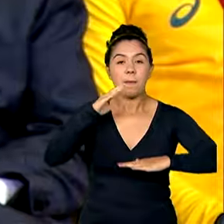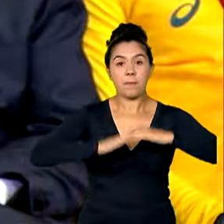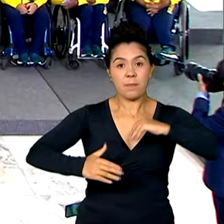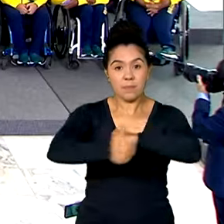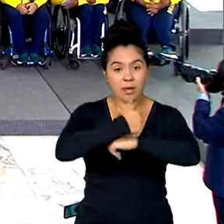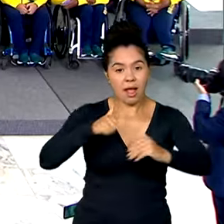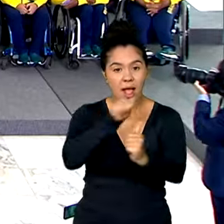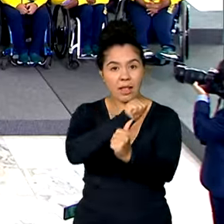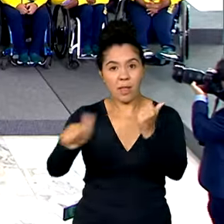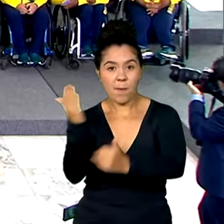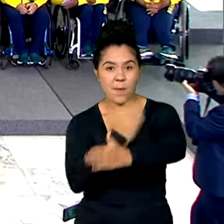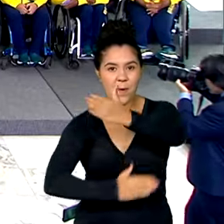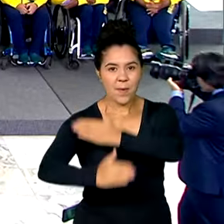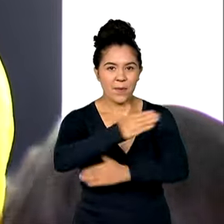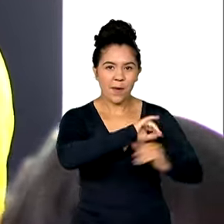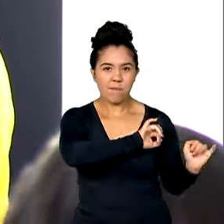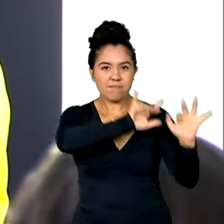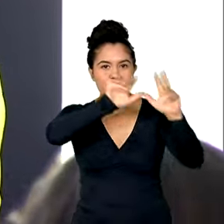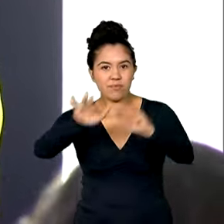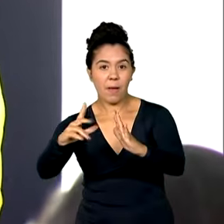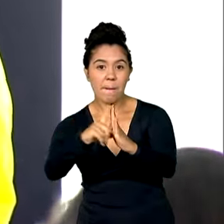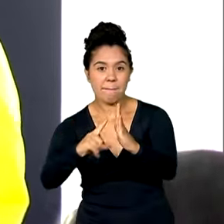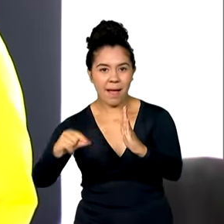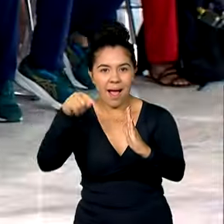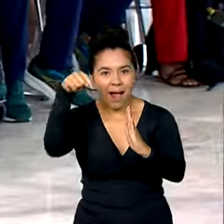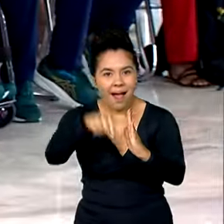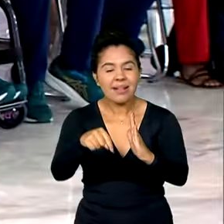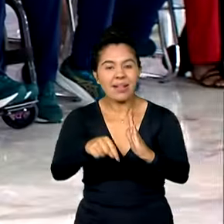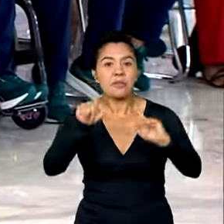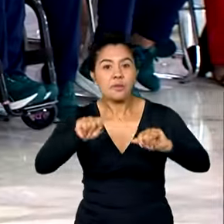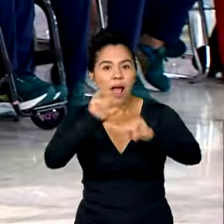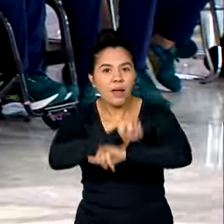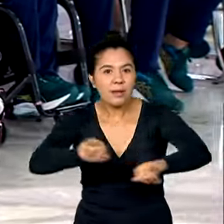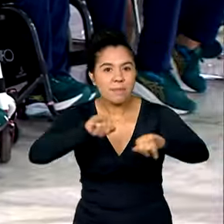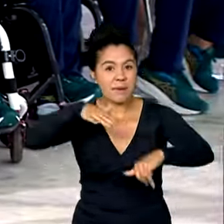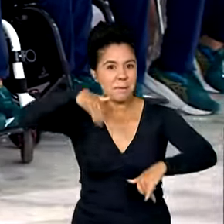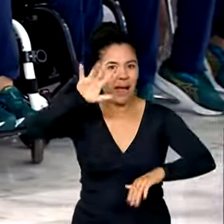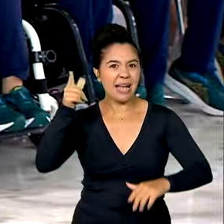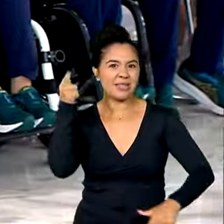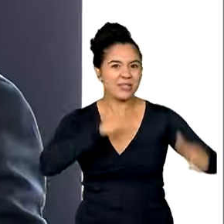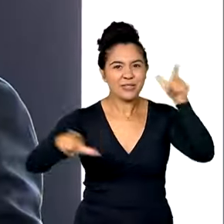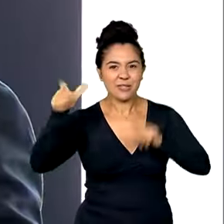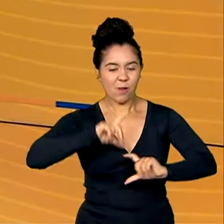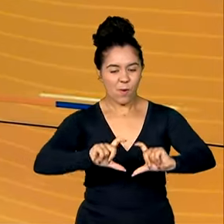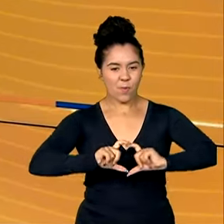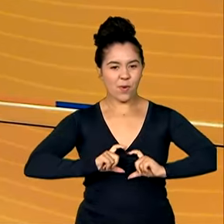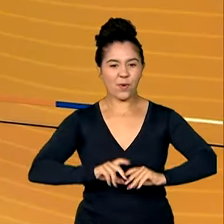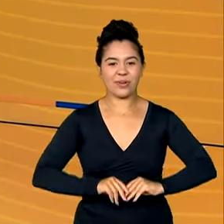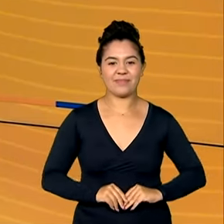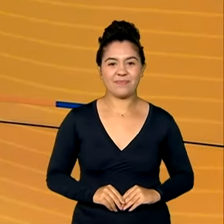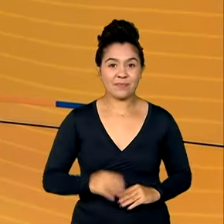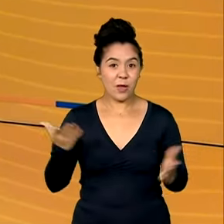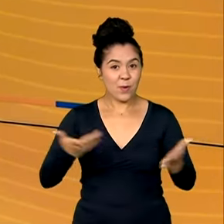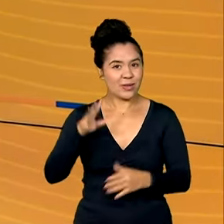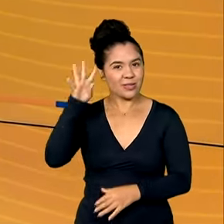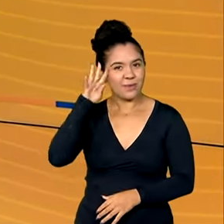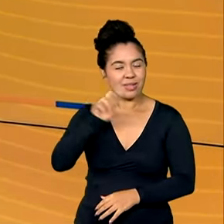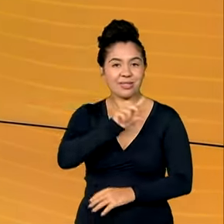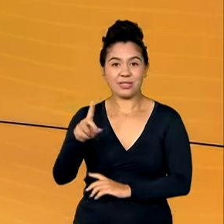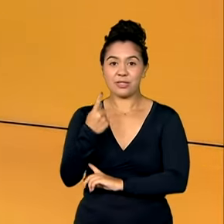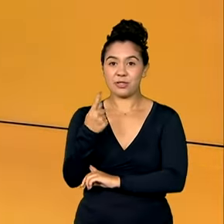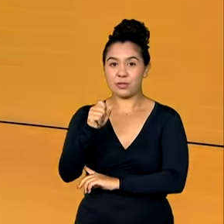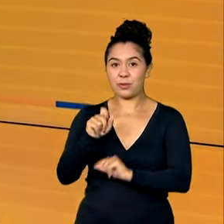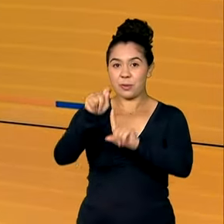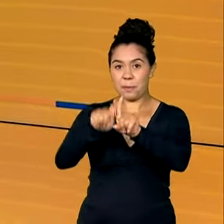paralímpicos são recebidos no Palácio do Planalto. Foi a campanha mais vitoriosa da história. Quarta-feira, 18